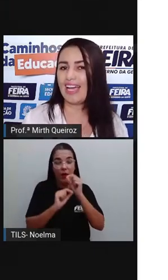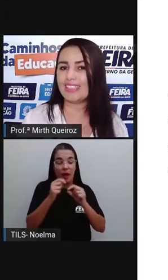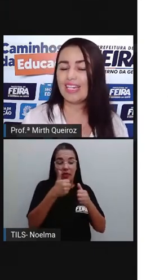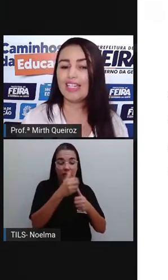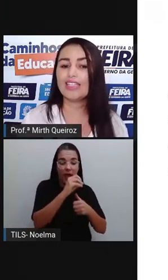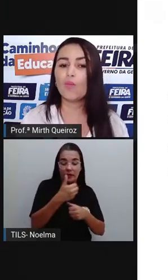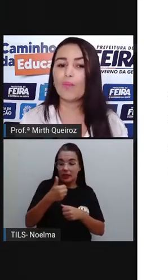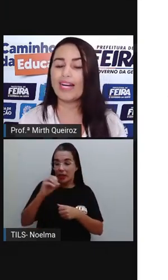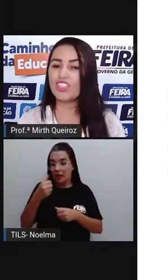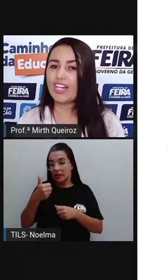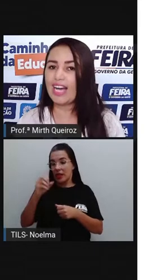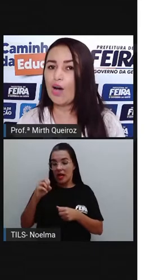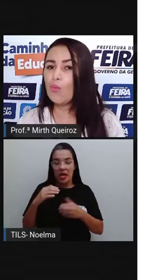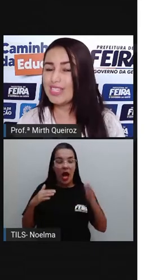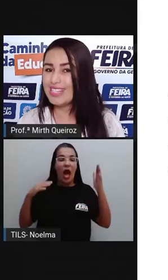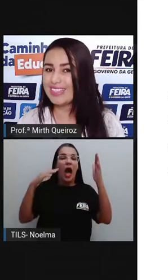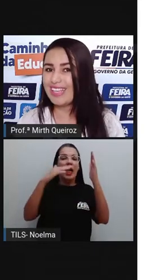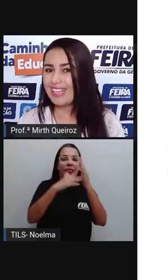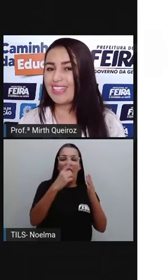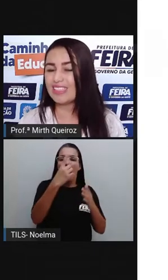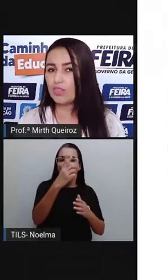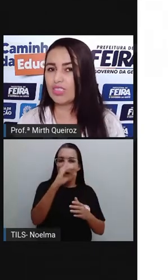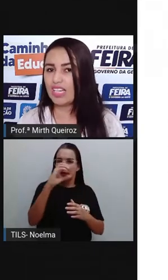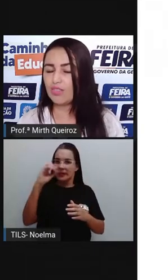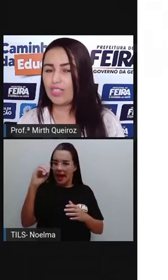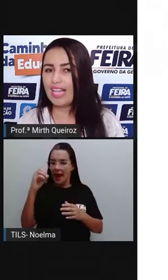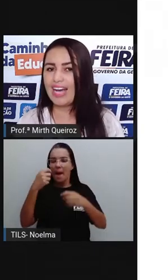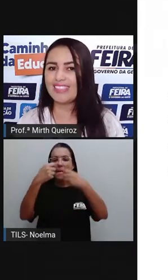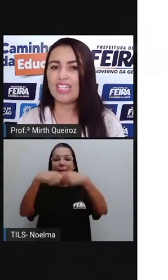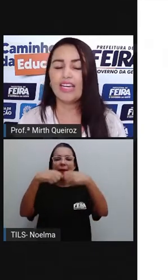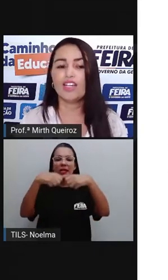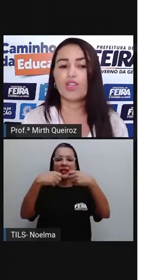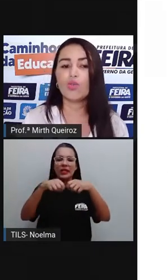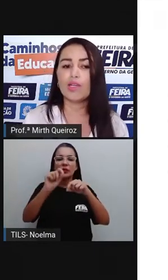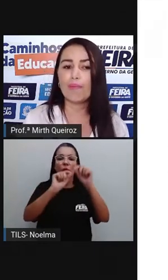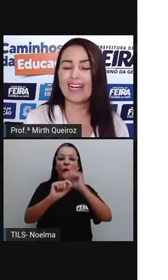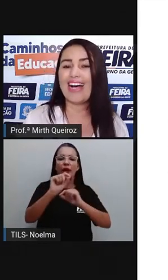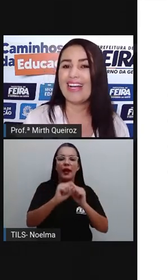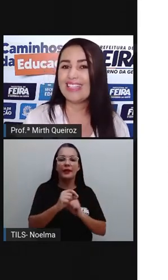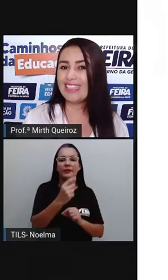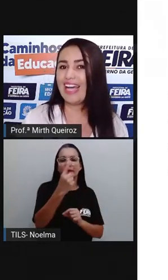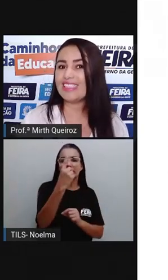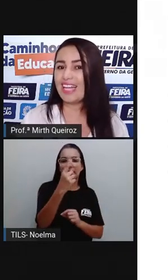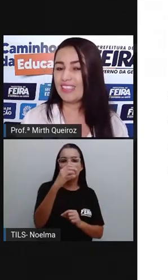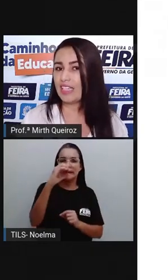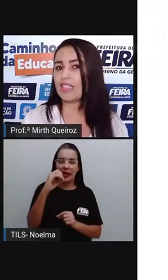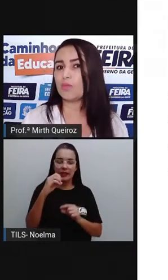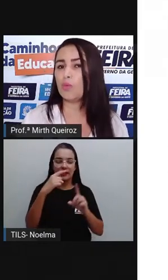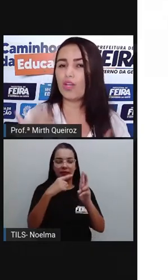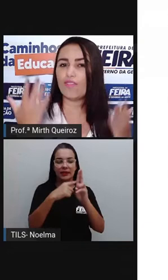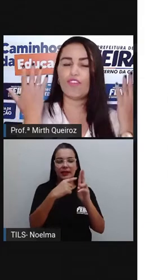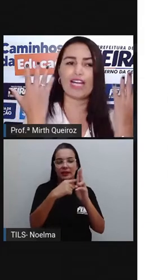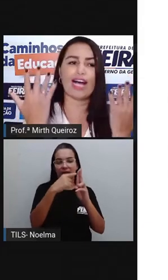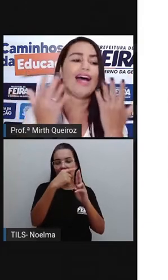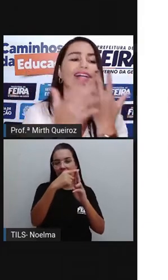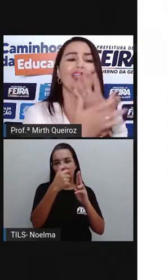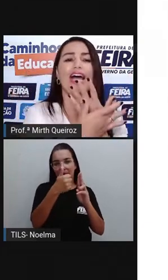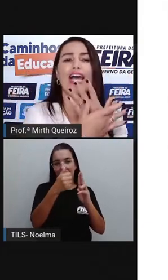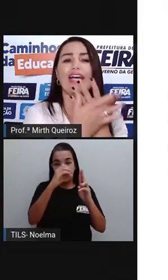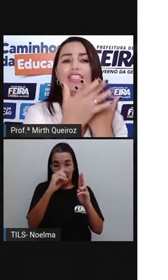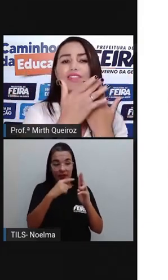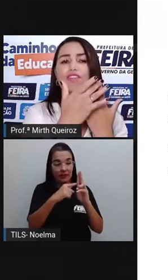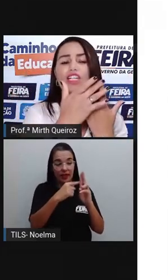em dez, então para chegar a uma centena que são cem unidades, eu tenho que pegar dez dezenas. Por que vai ficar